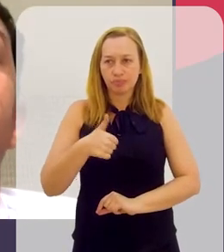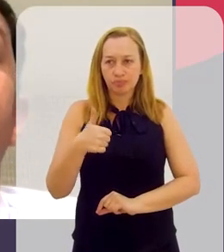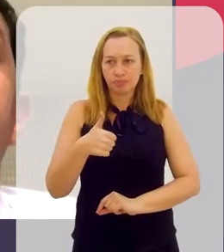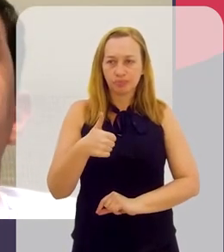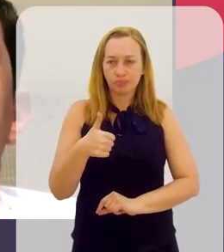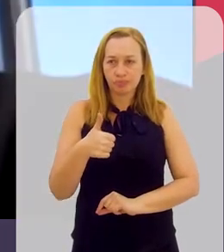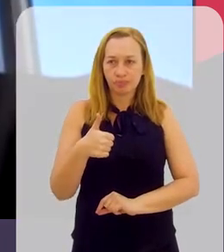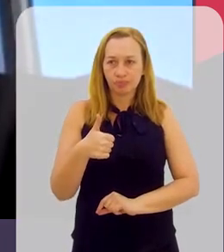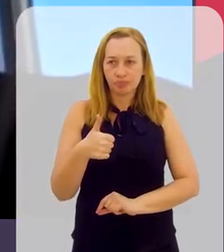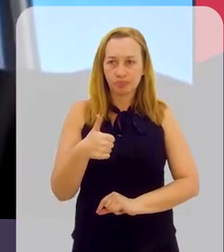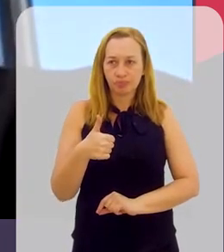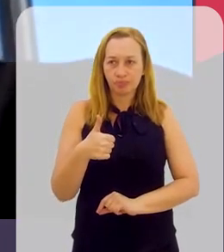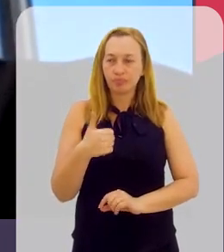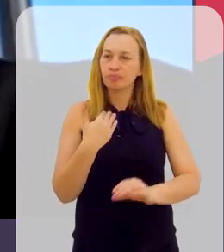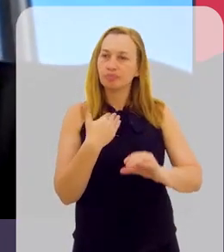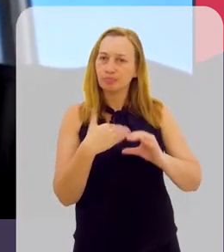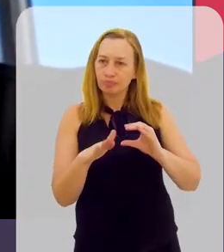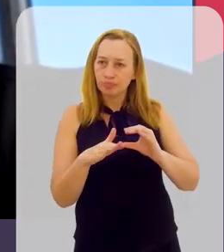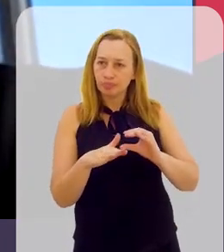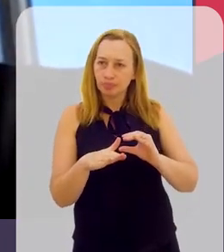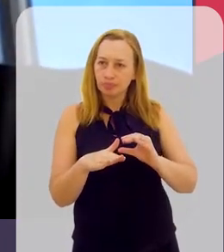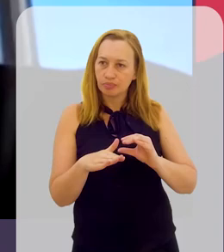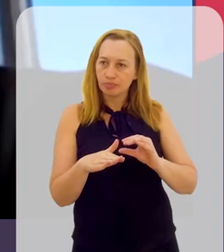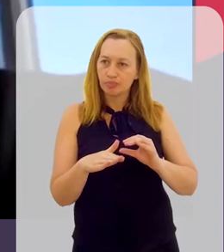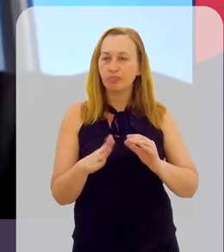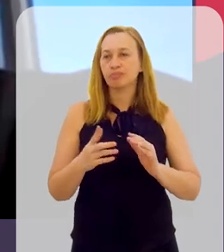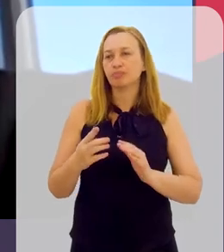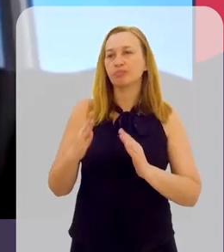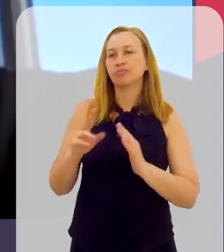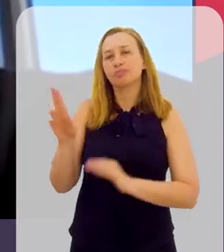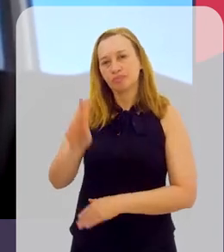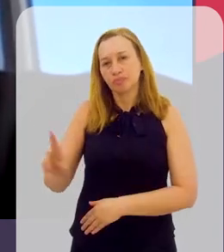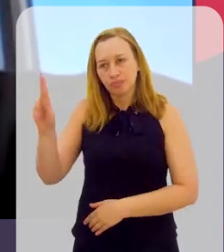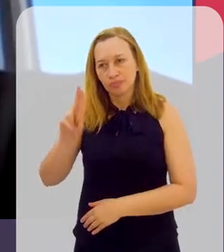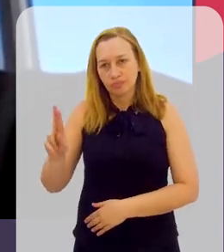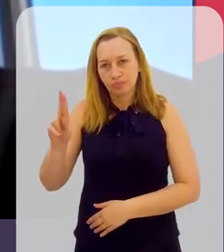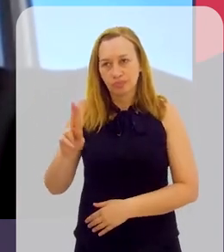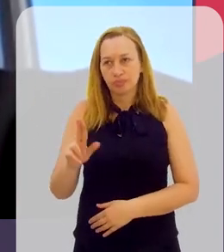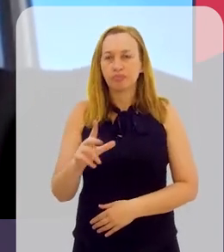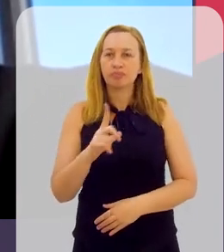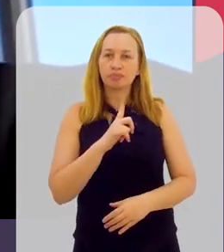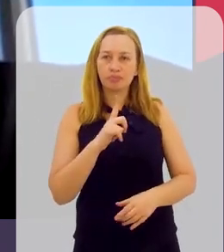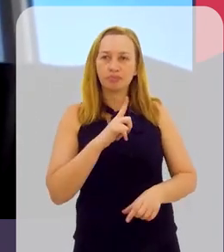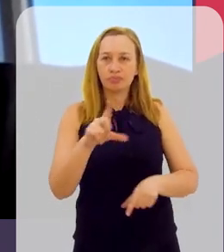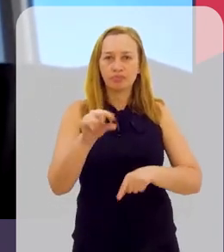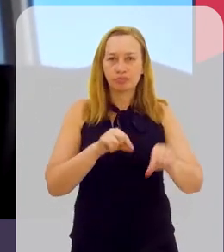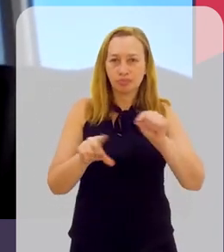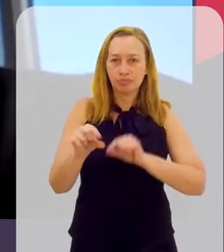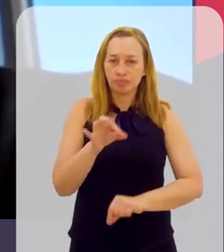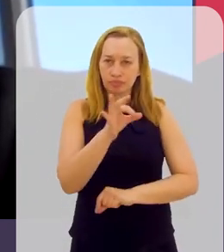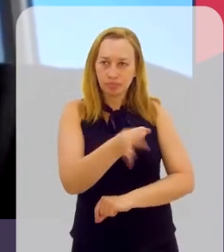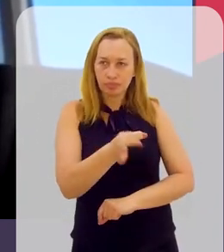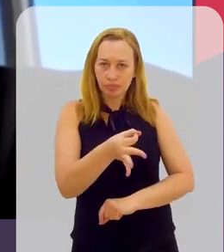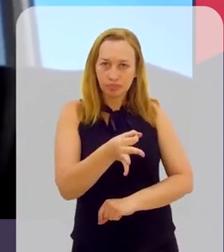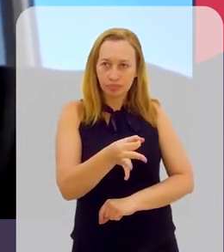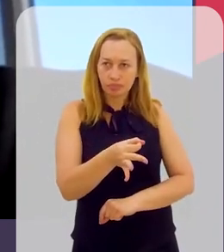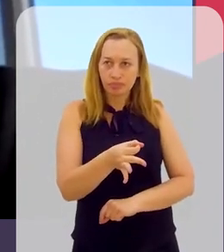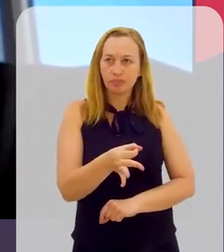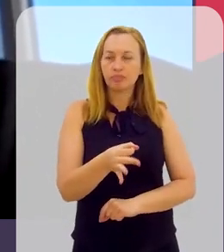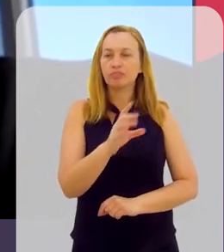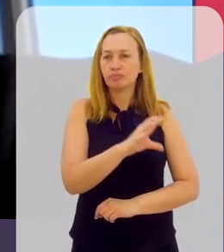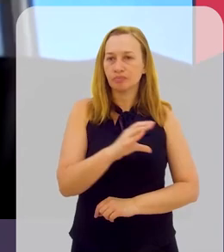para enviar a gente para a universidade, onde ia haver a seleção de fato, né?